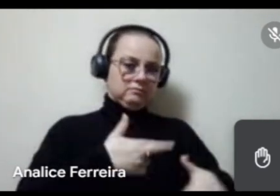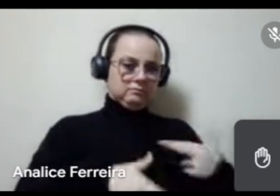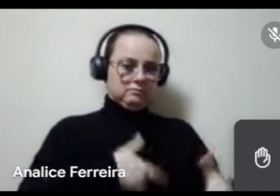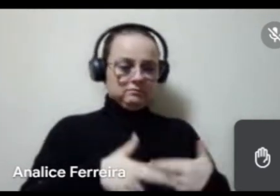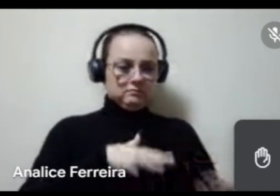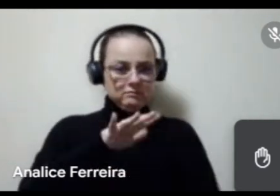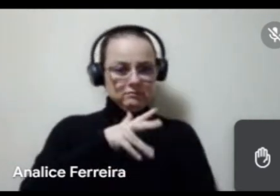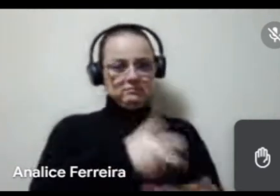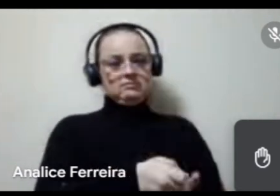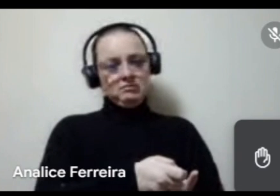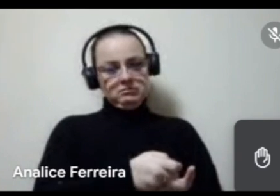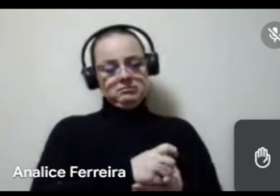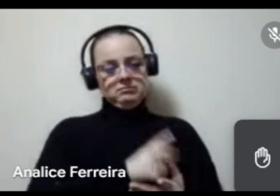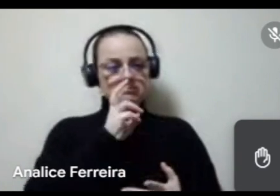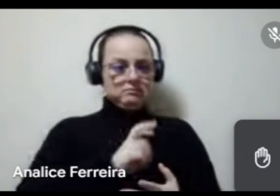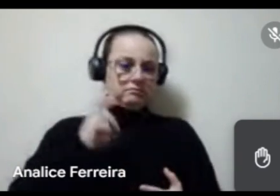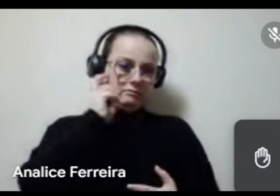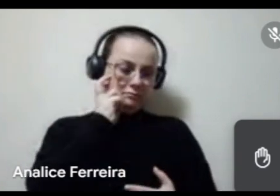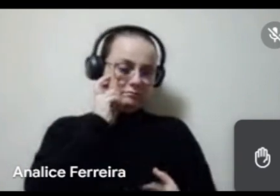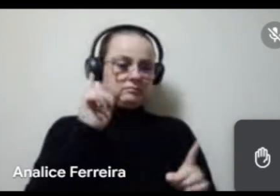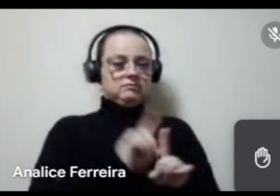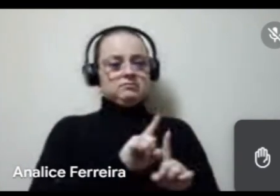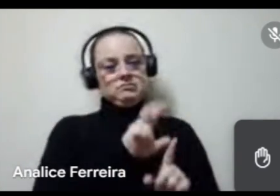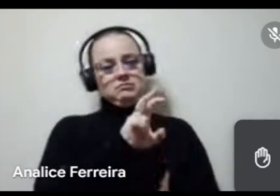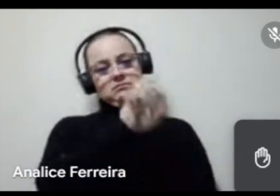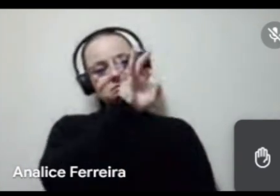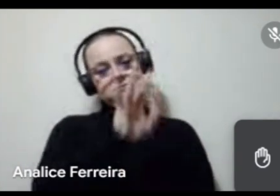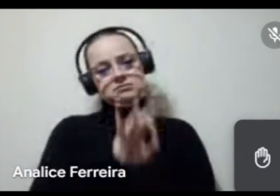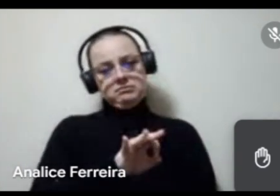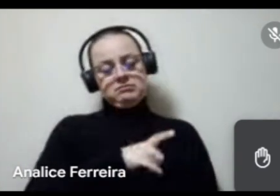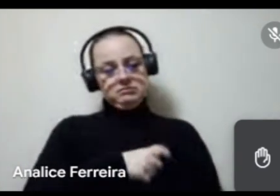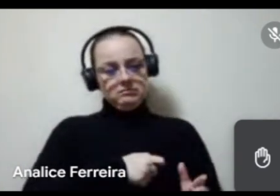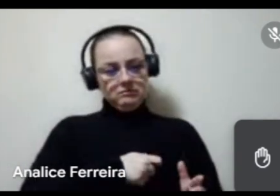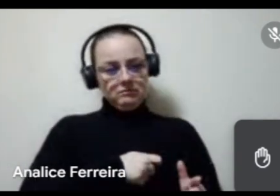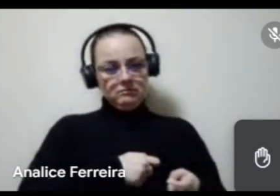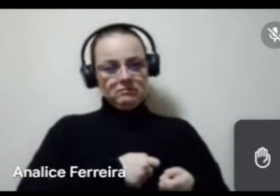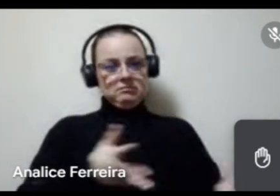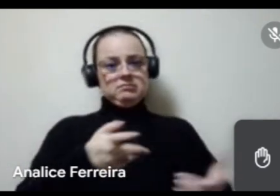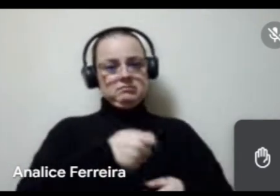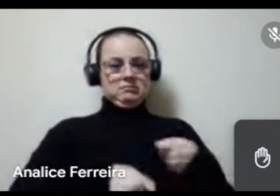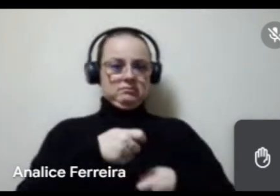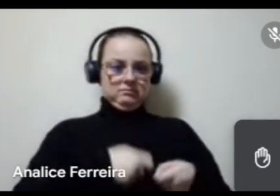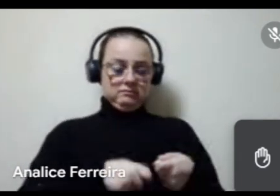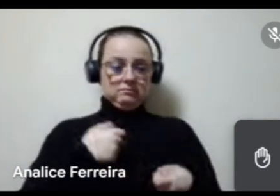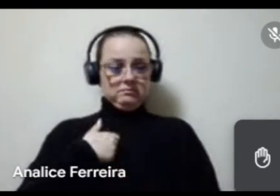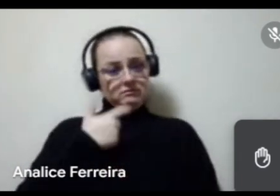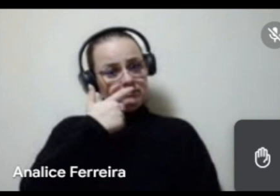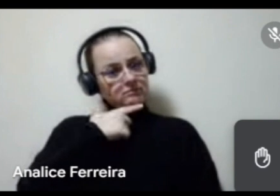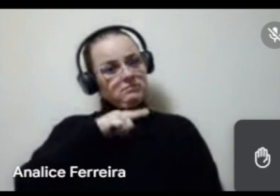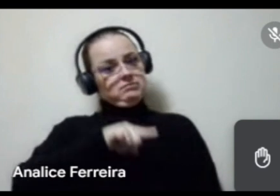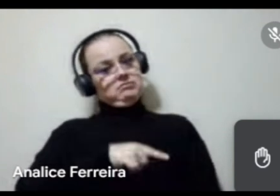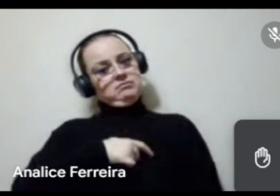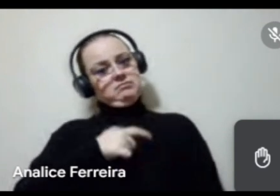bens e os 5% lá dos gastos administrativos. Eu sugiro isso, eu gostaria que